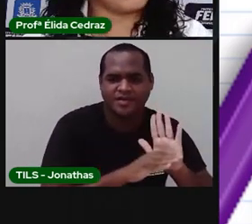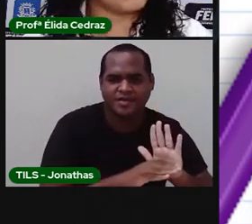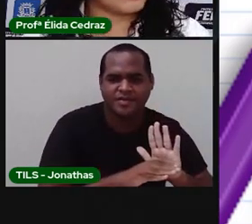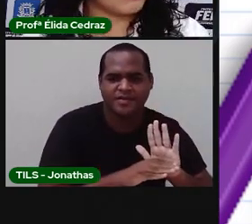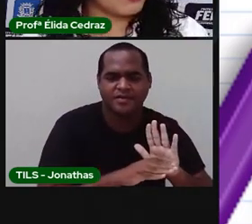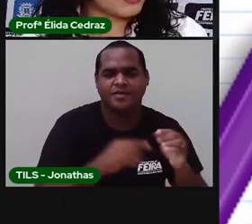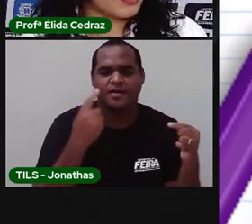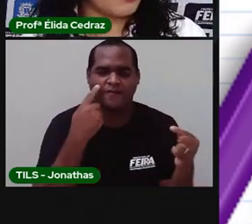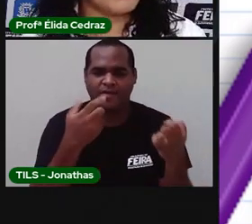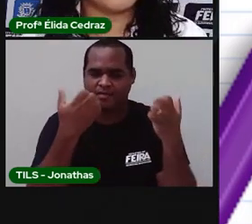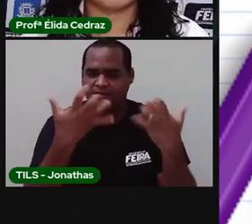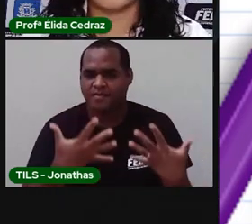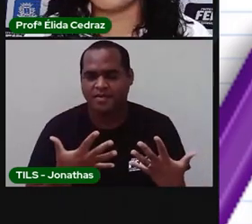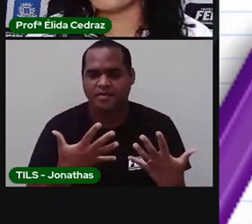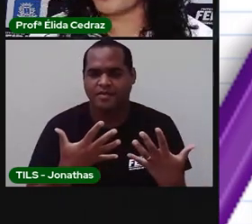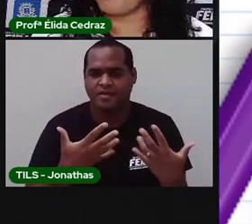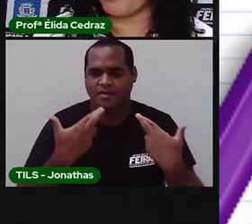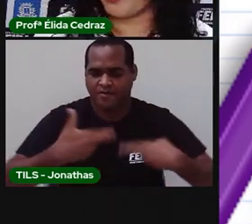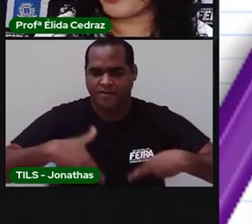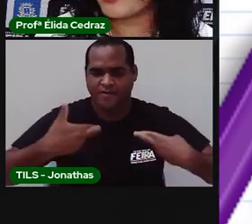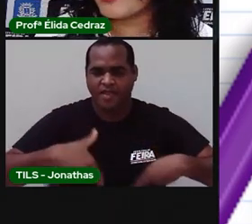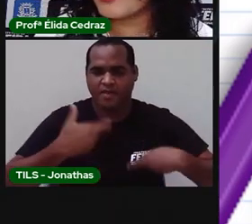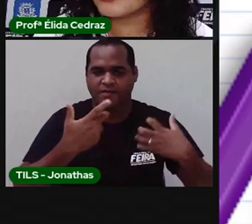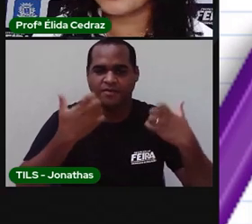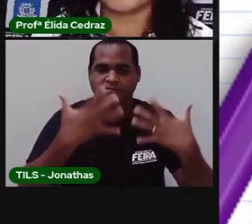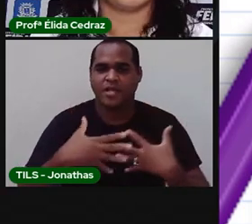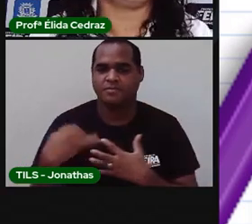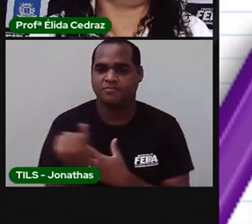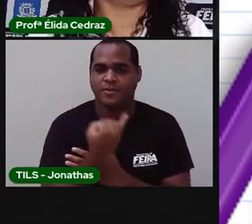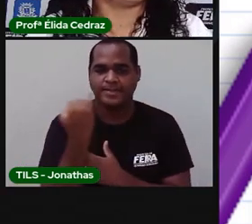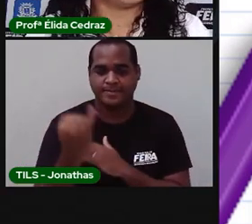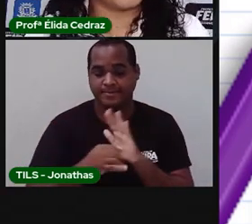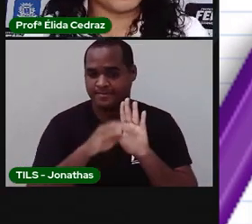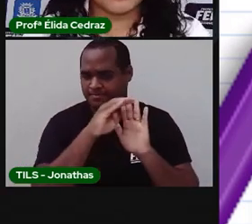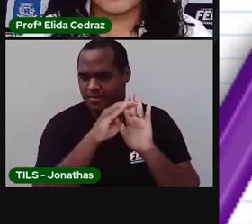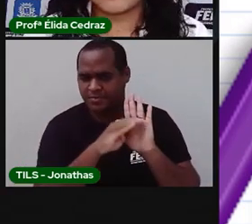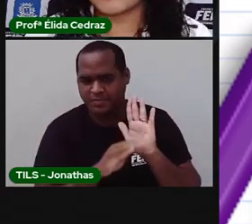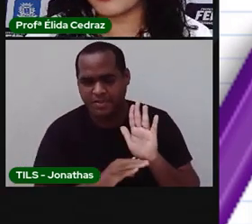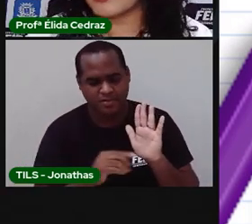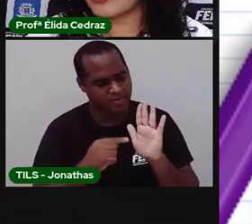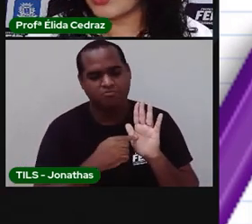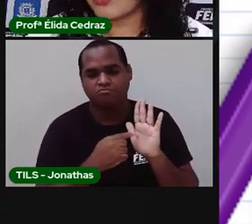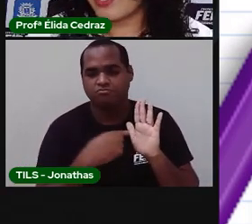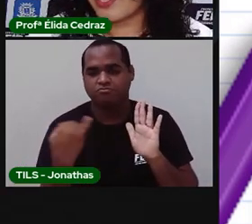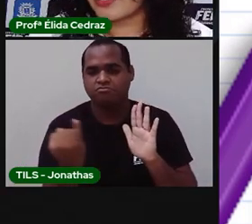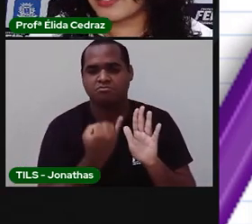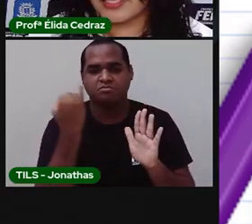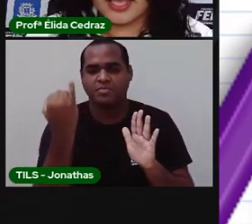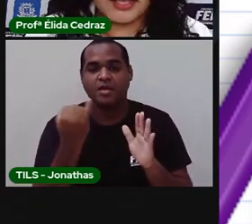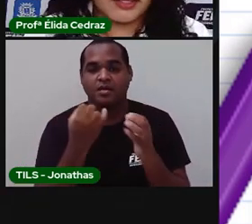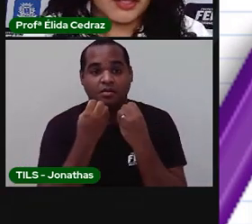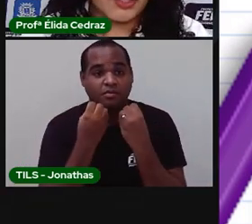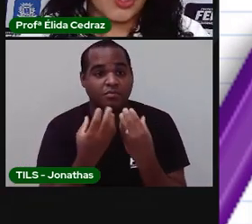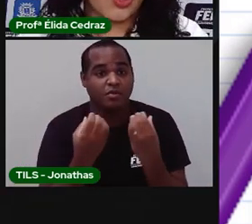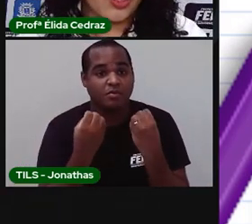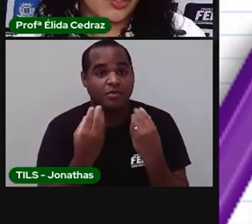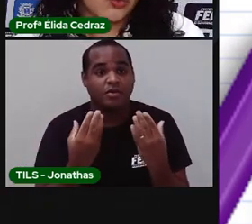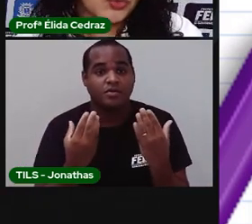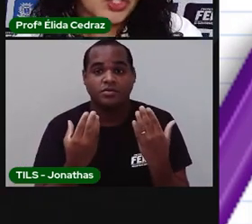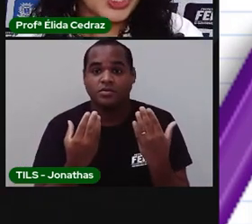Olha, nós vimos na revisão que a lista é importante, né? Que a lista, ela tem